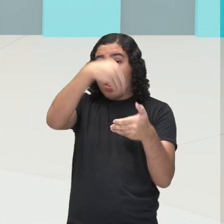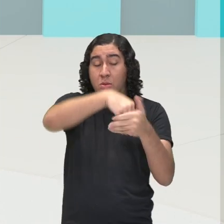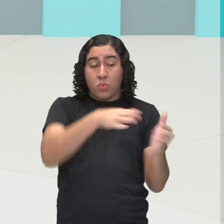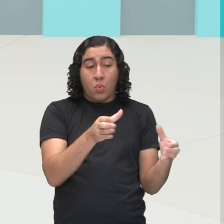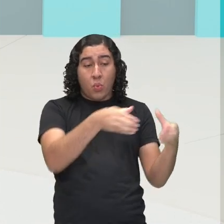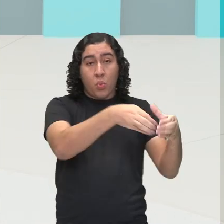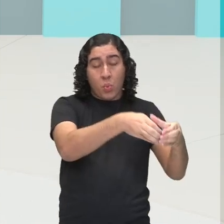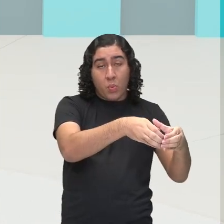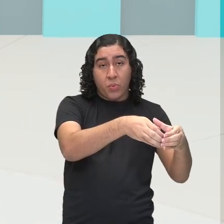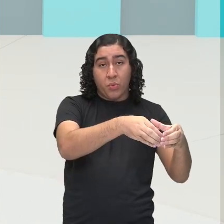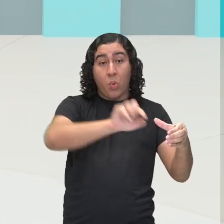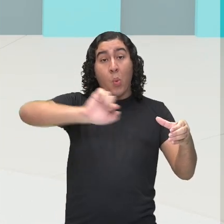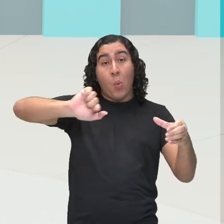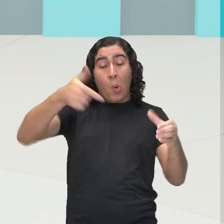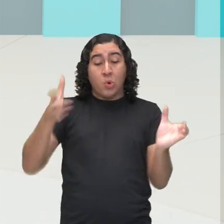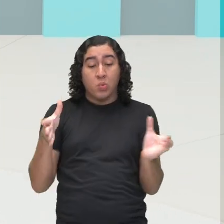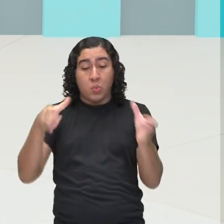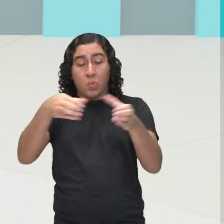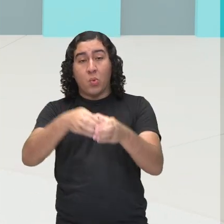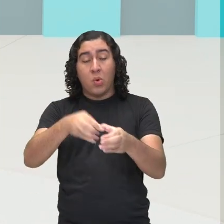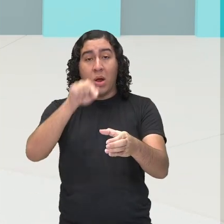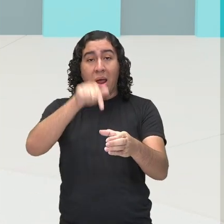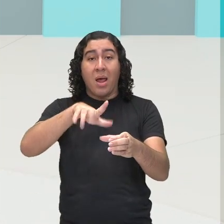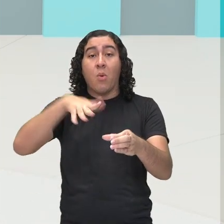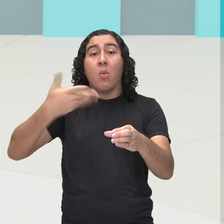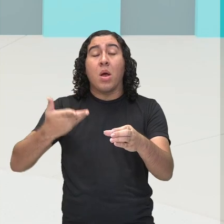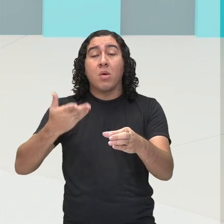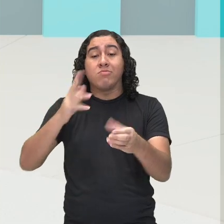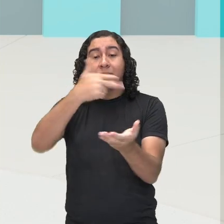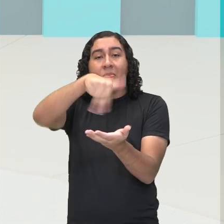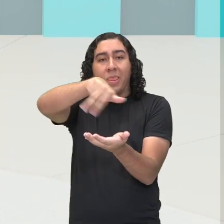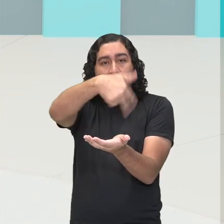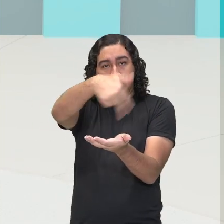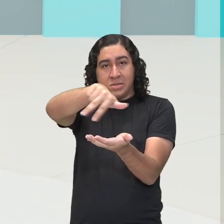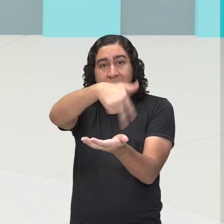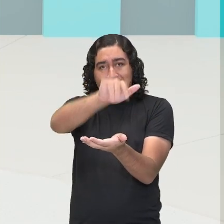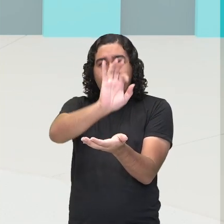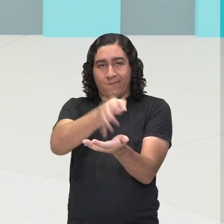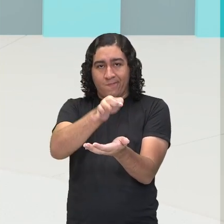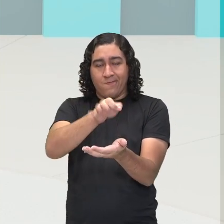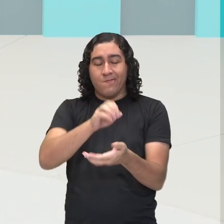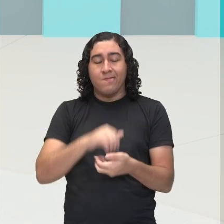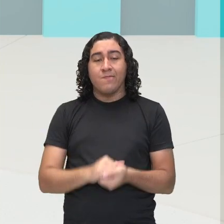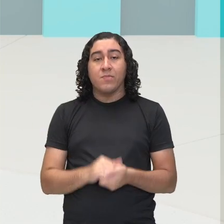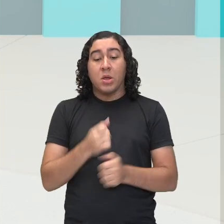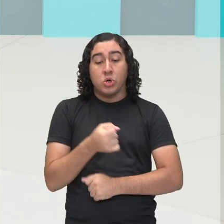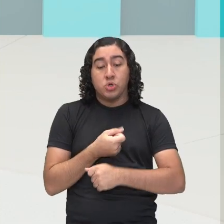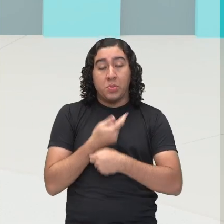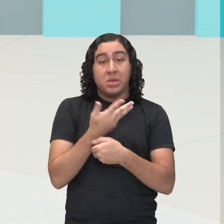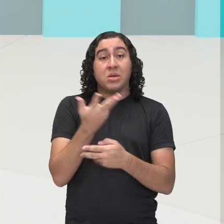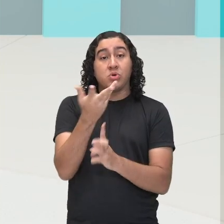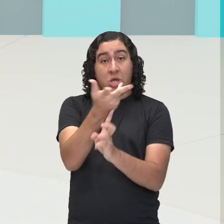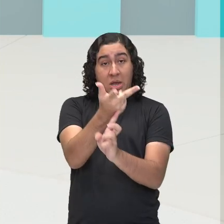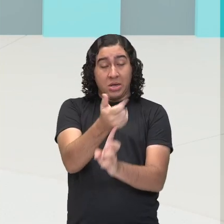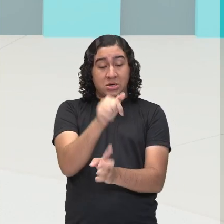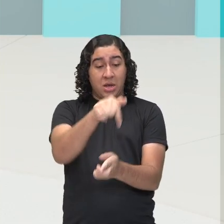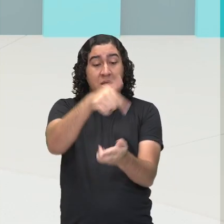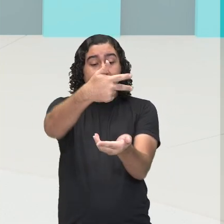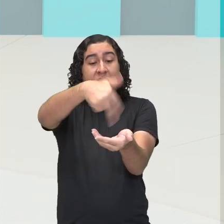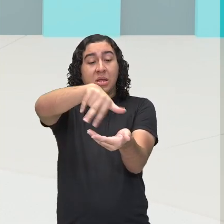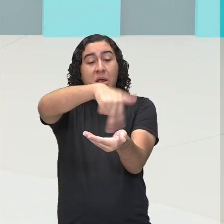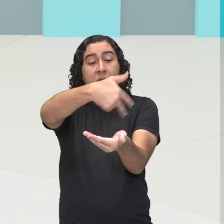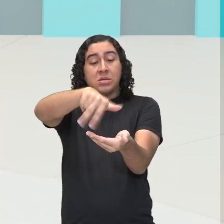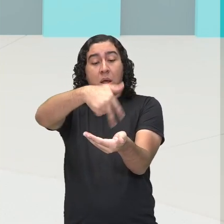um outro estilo de linguagem, que é a dança, manifestação artística. Aqui, nós temos uma dança